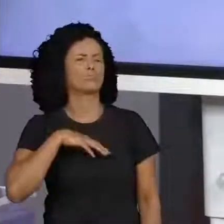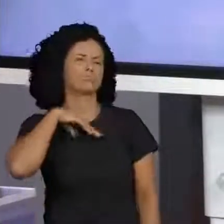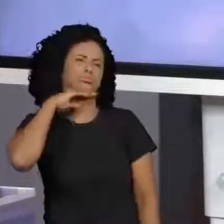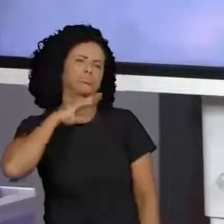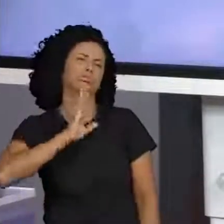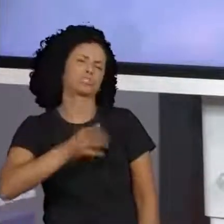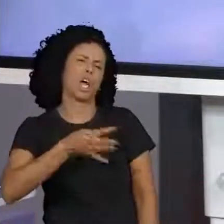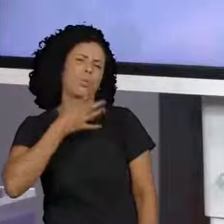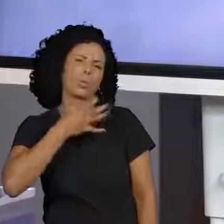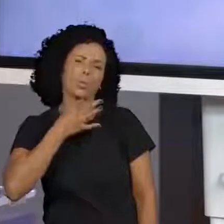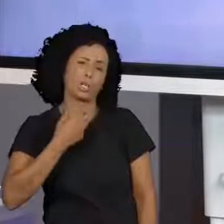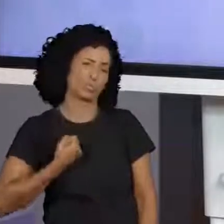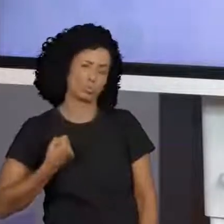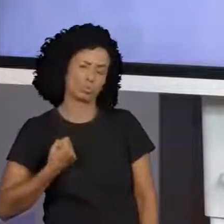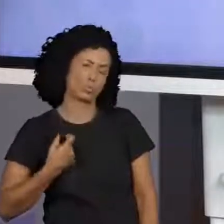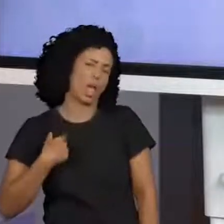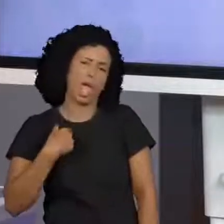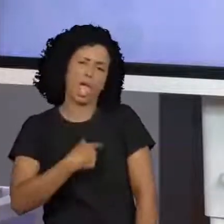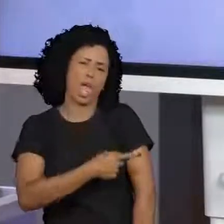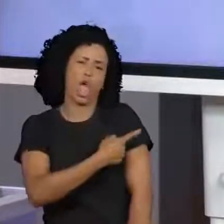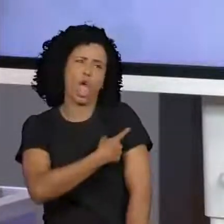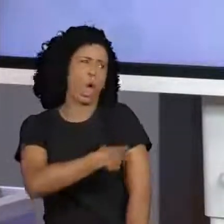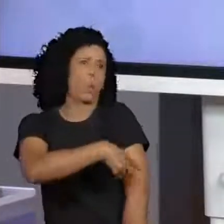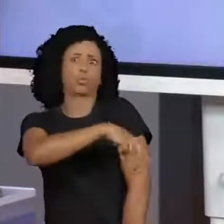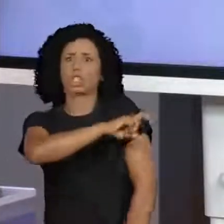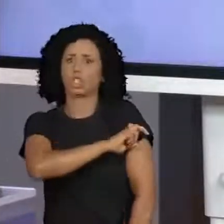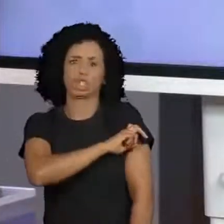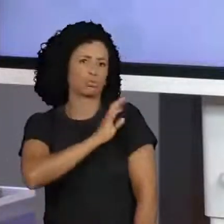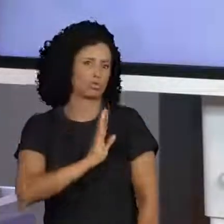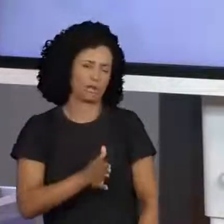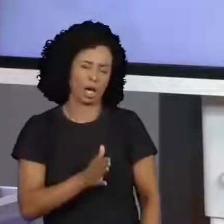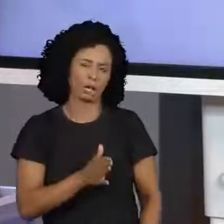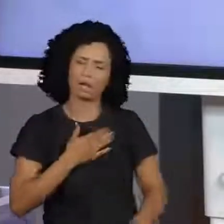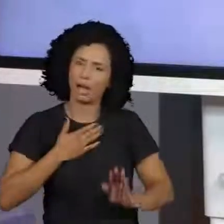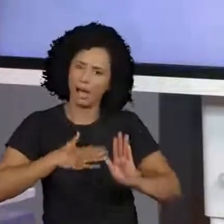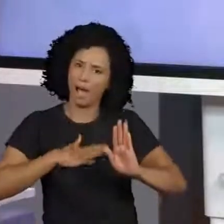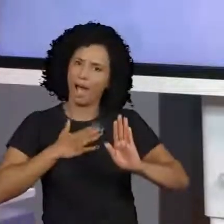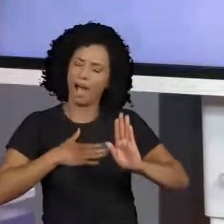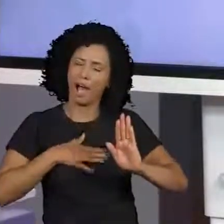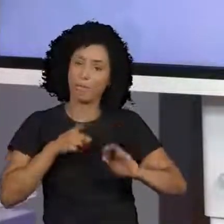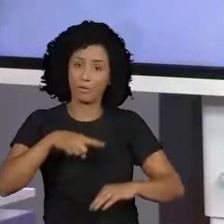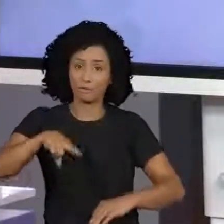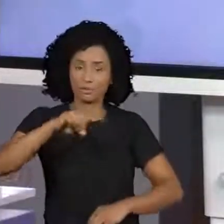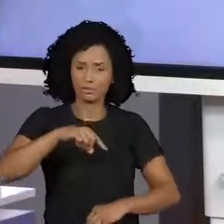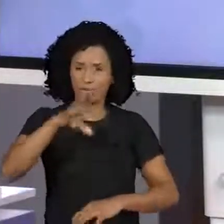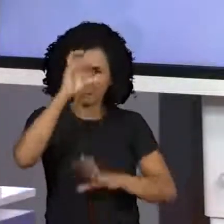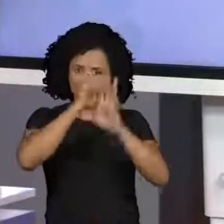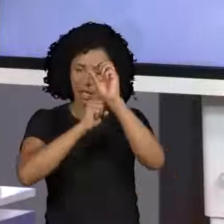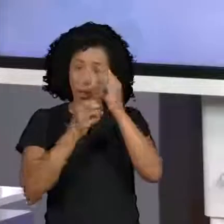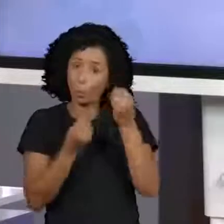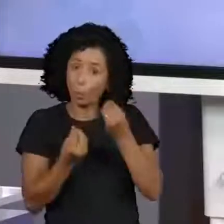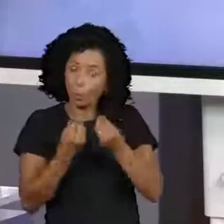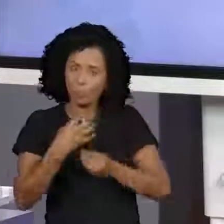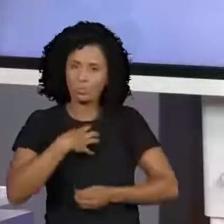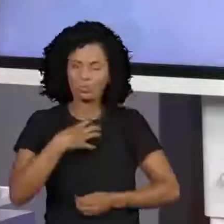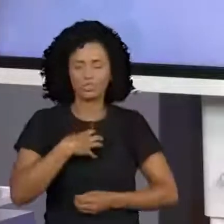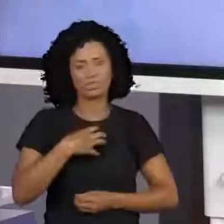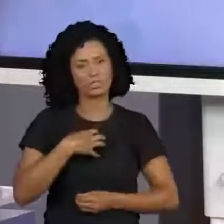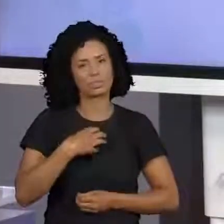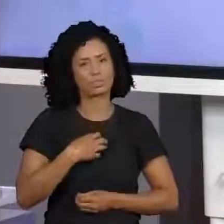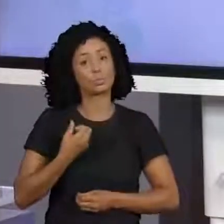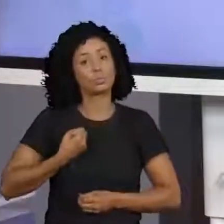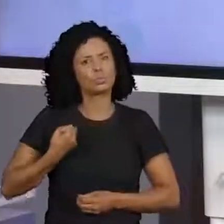ano, mas a gente vai estudar uma parte que eu acho que você ainda não estudou, que é a história do número. Onde veio o número? Você já